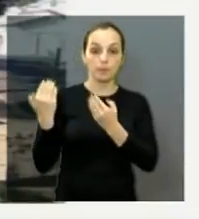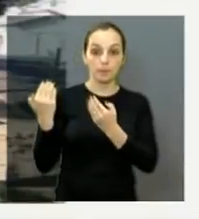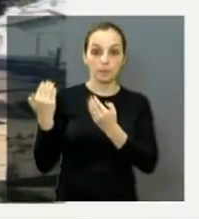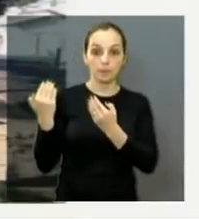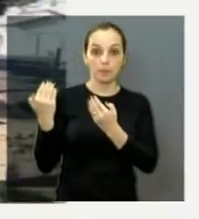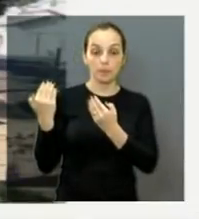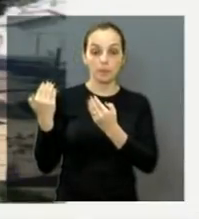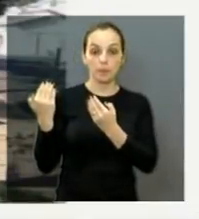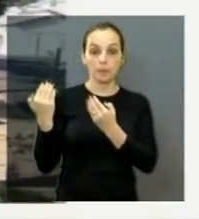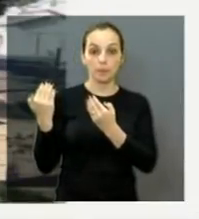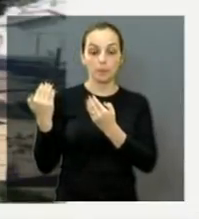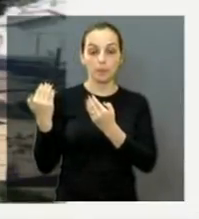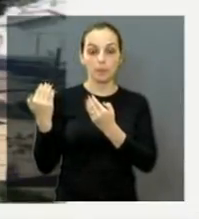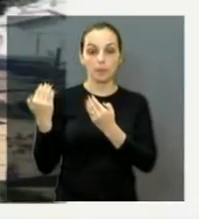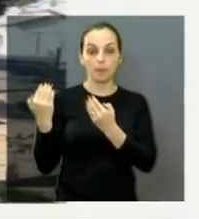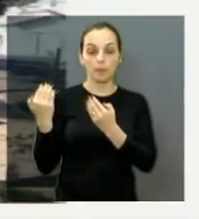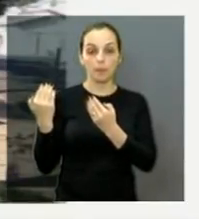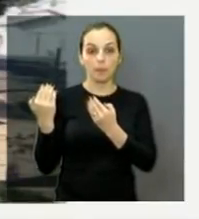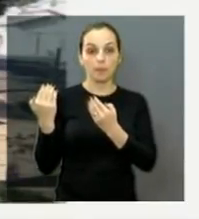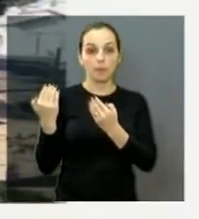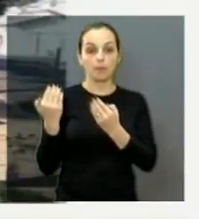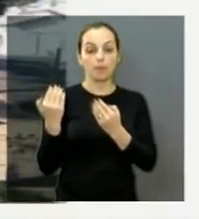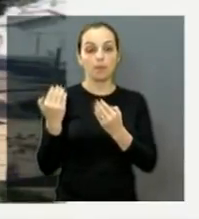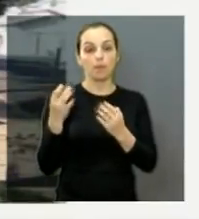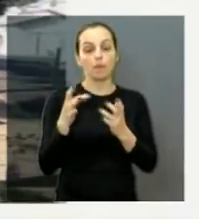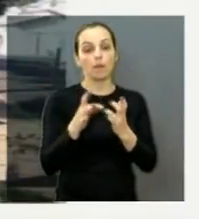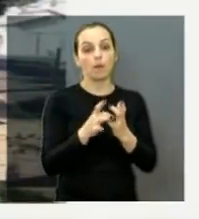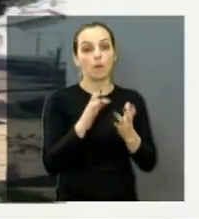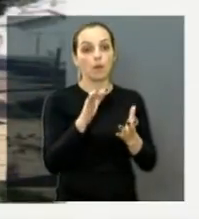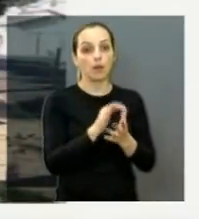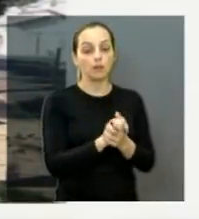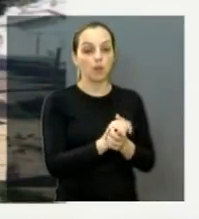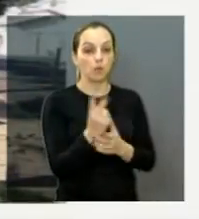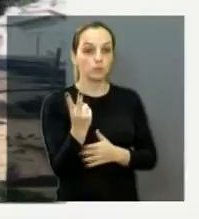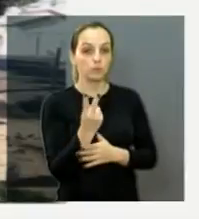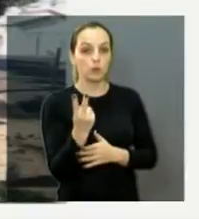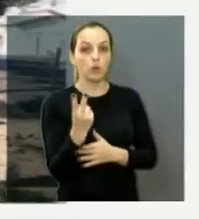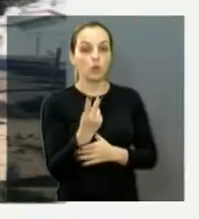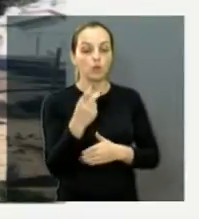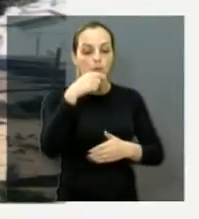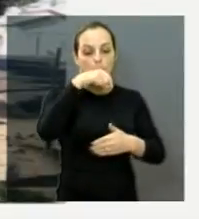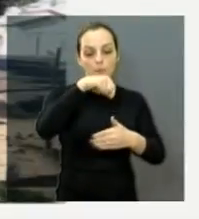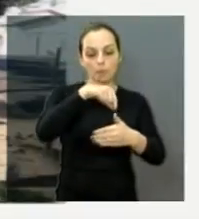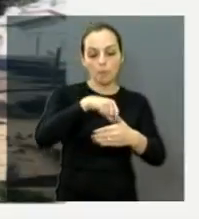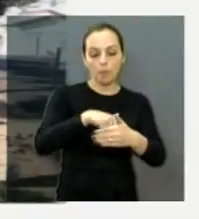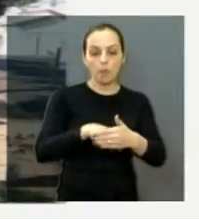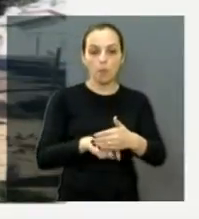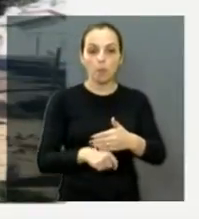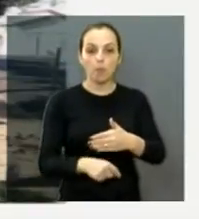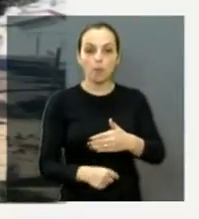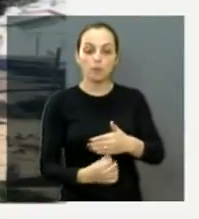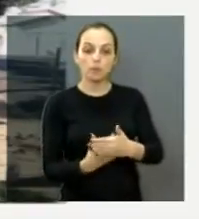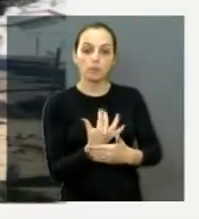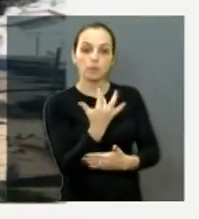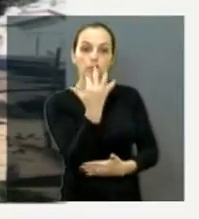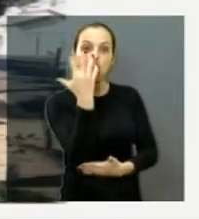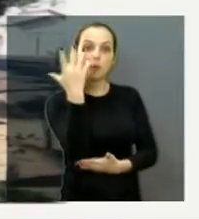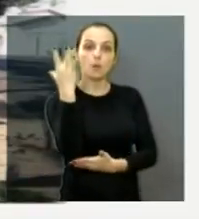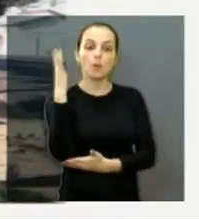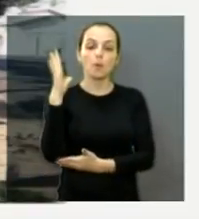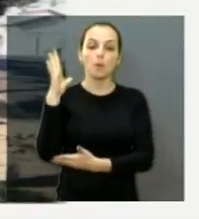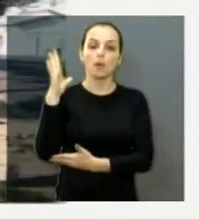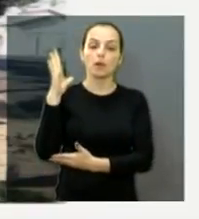Leninha em uma foto de um casal de idosos plantando mudas de árvores e também outras espécies no local.